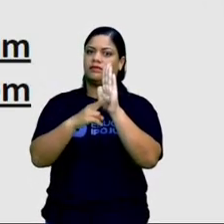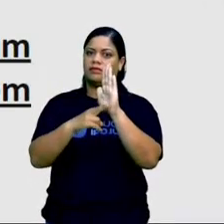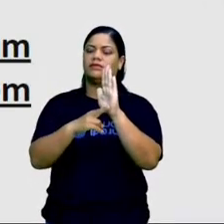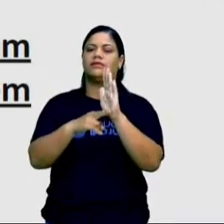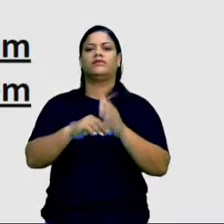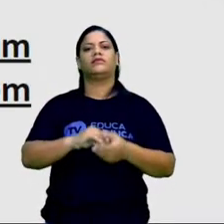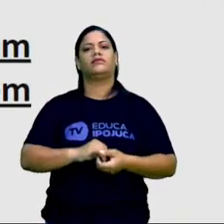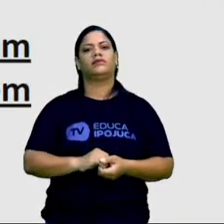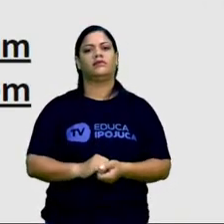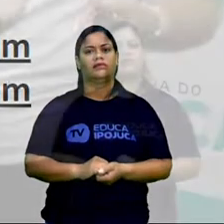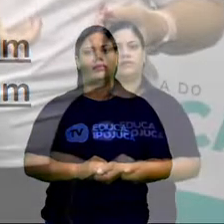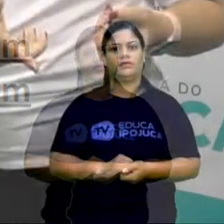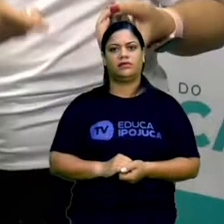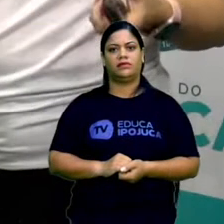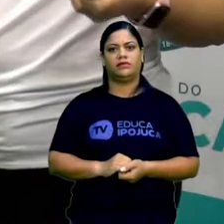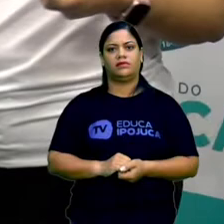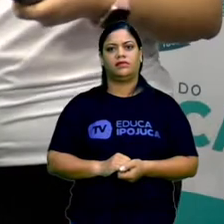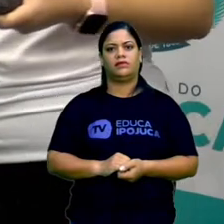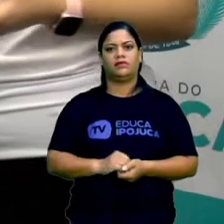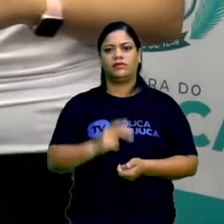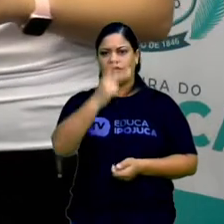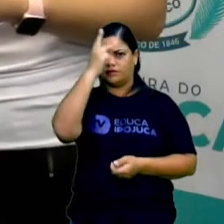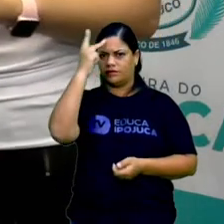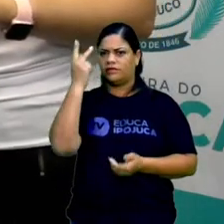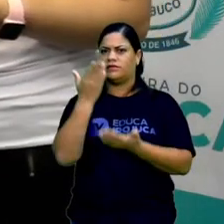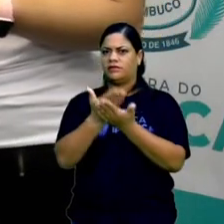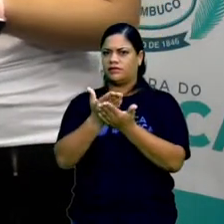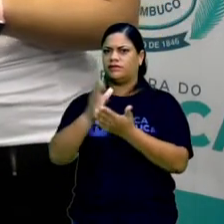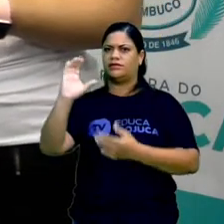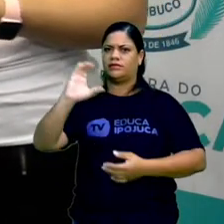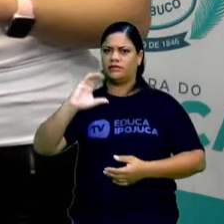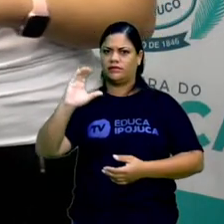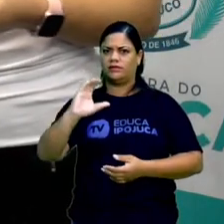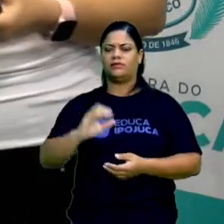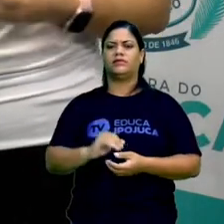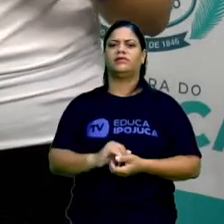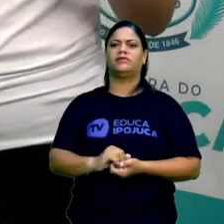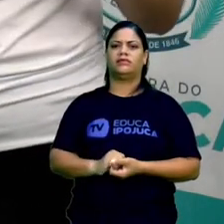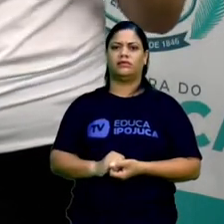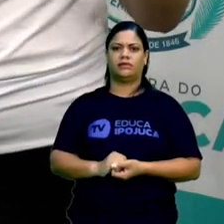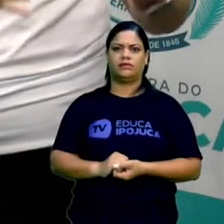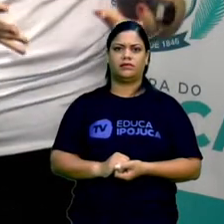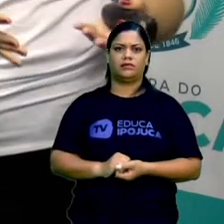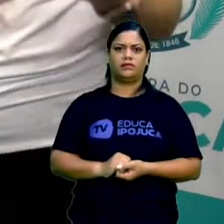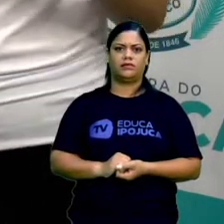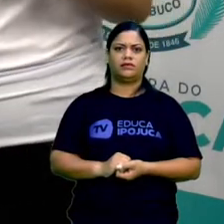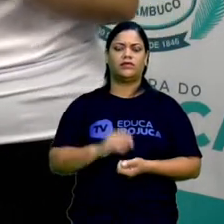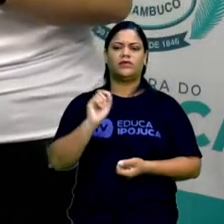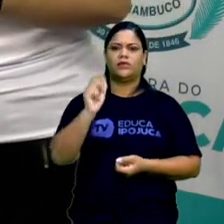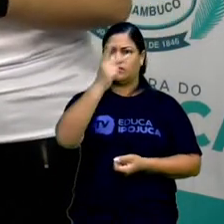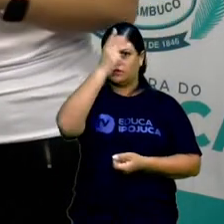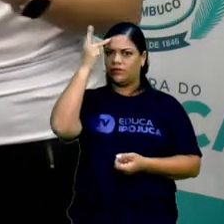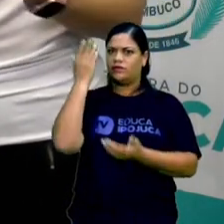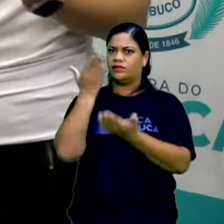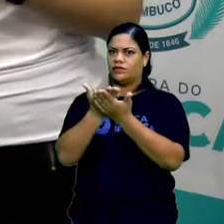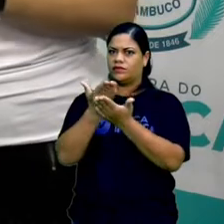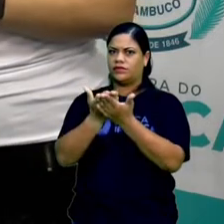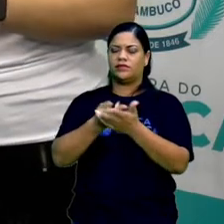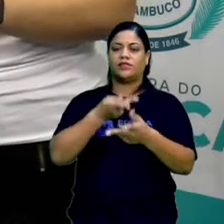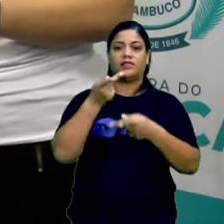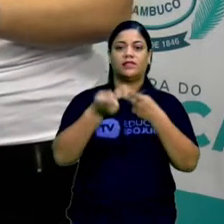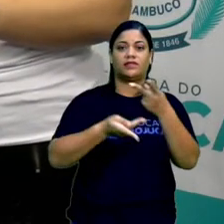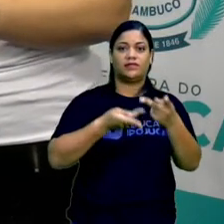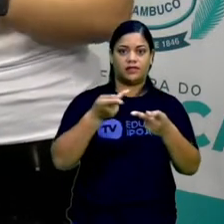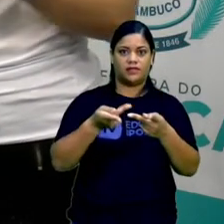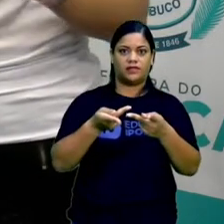com especialistas sobre aquele conteúdo. Como, por exemplo, o que os especialistas estavam falando sobre a